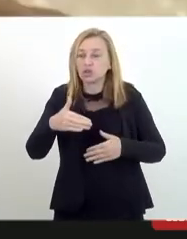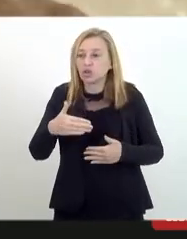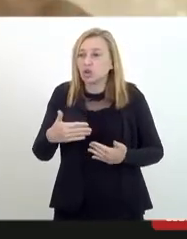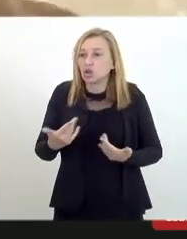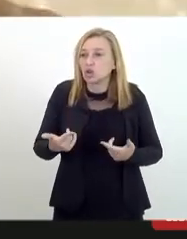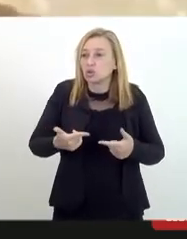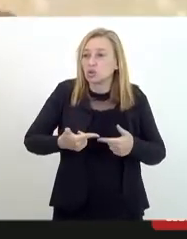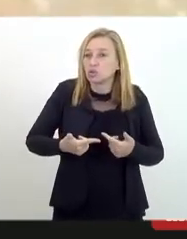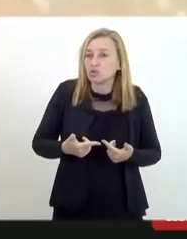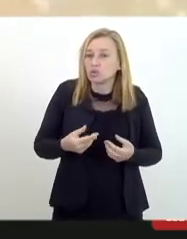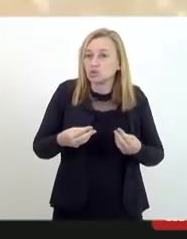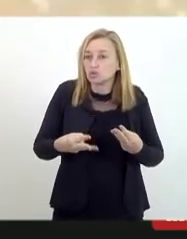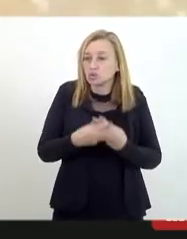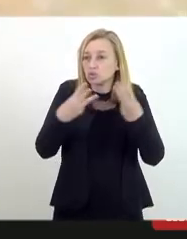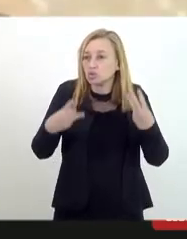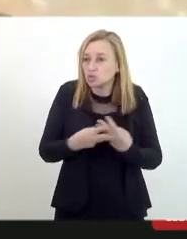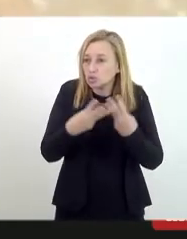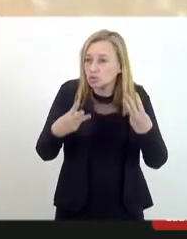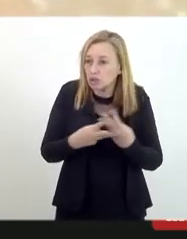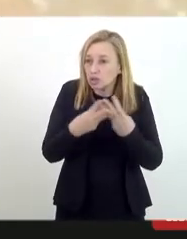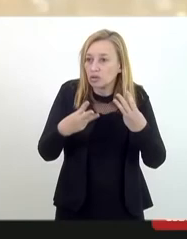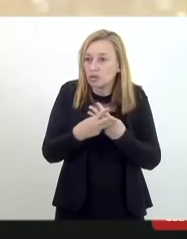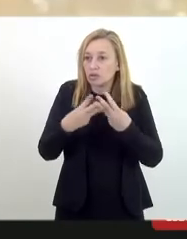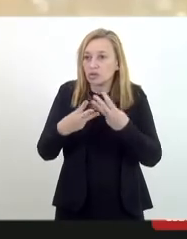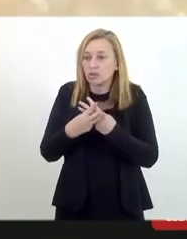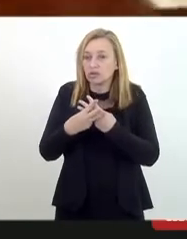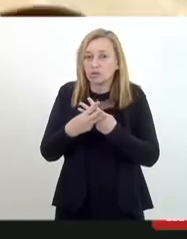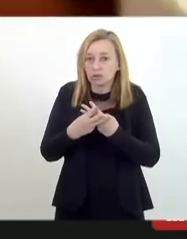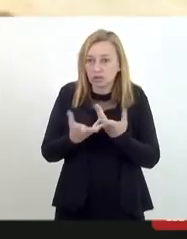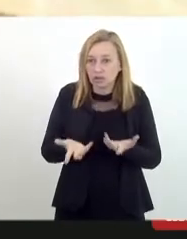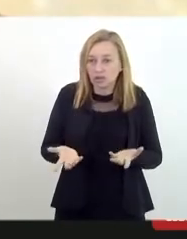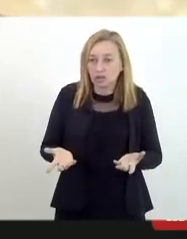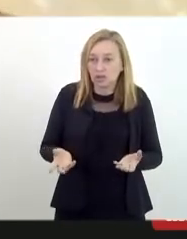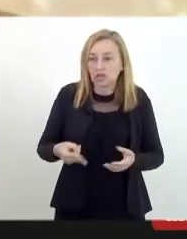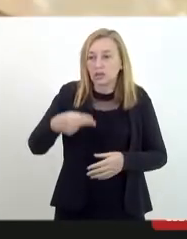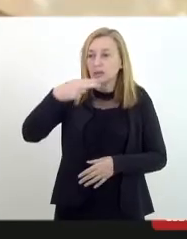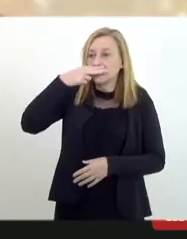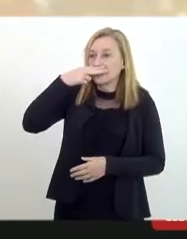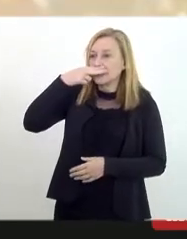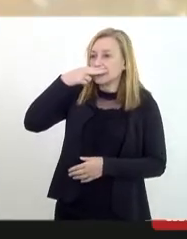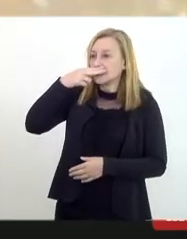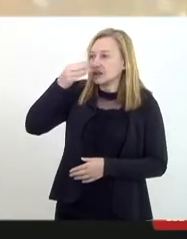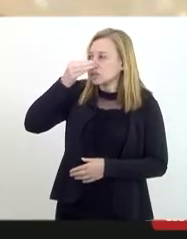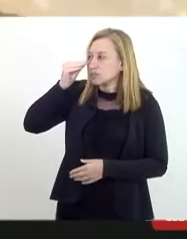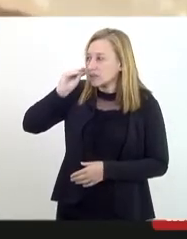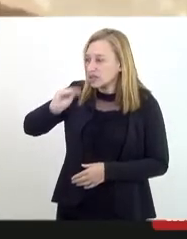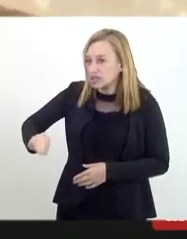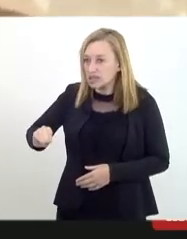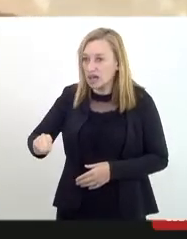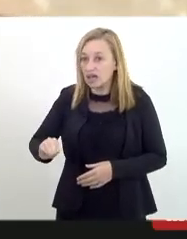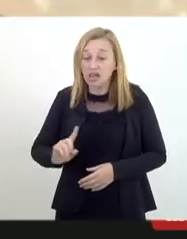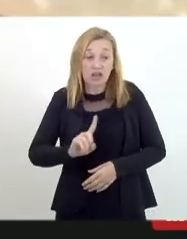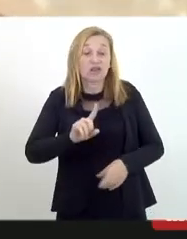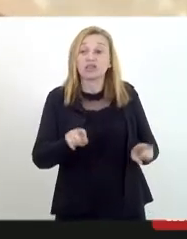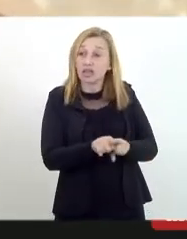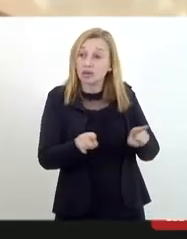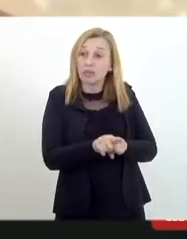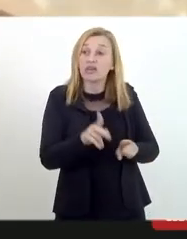judeus eram aliados no fundo de Hitler, em uma loucura total, falou dos homossexuais,